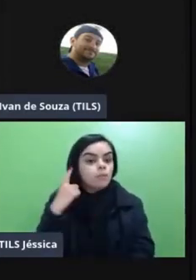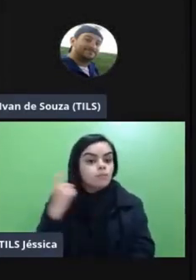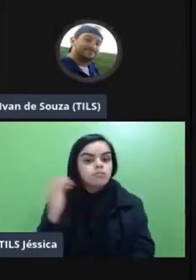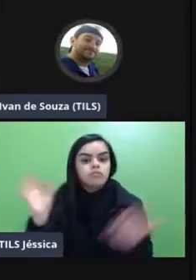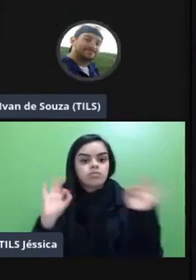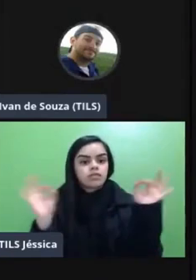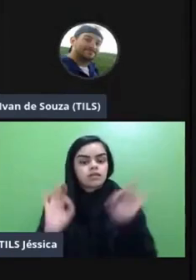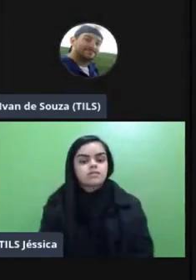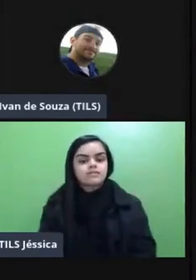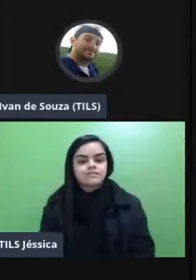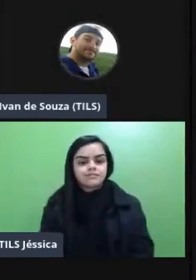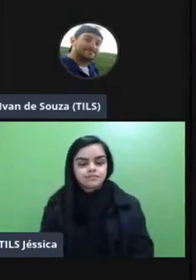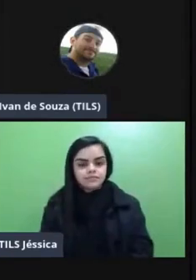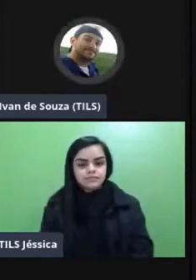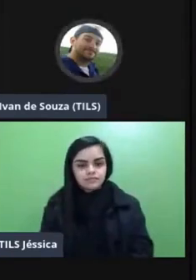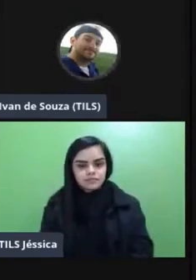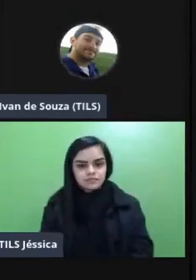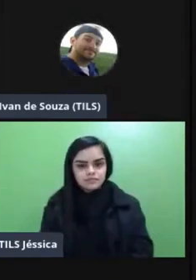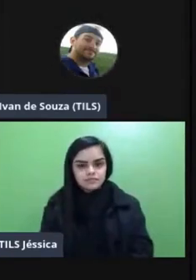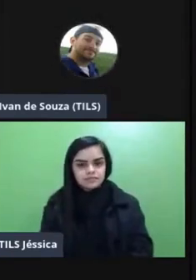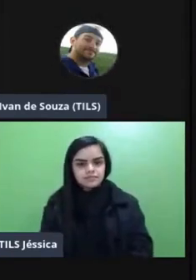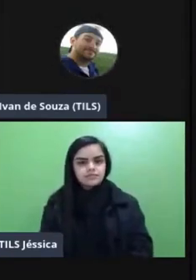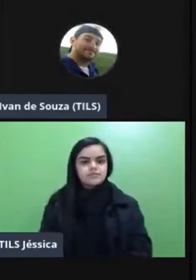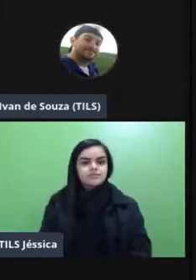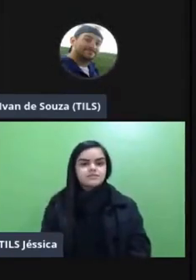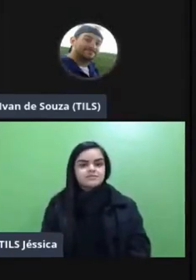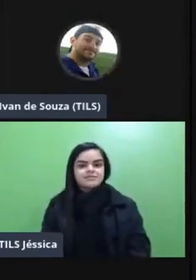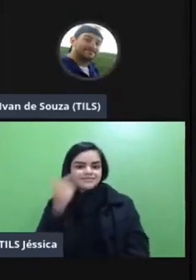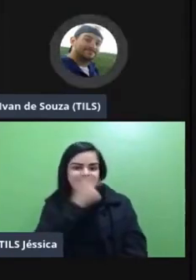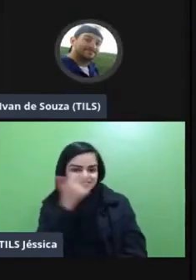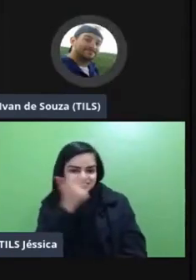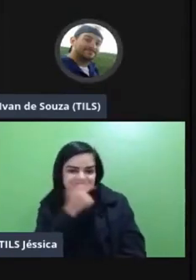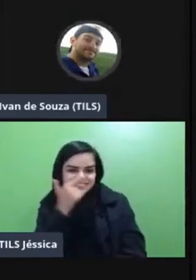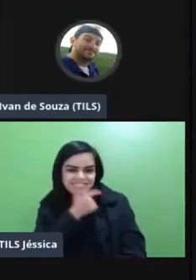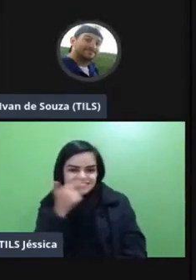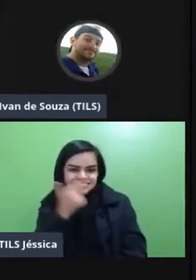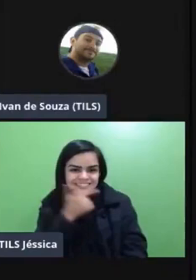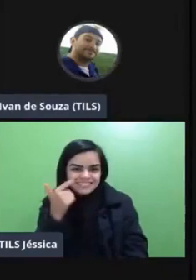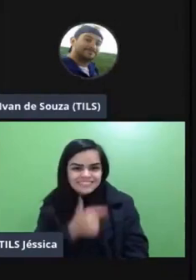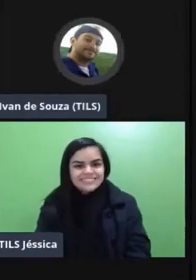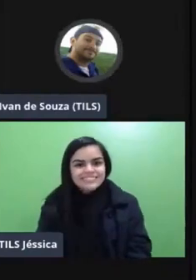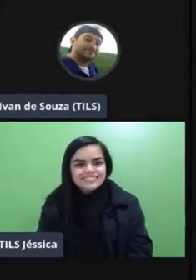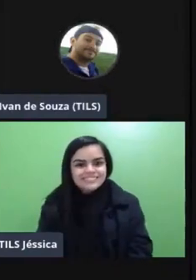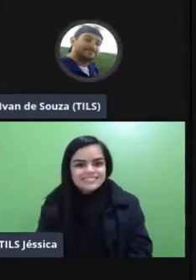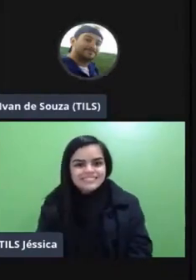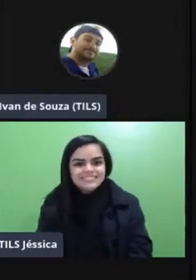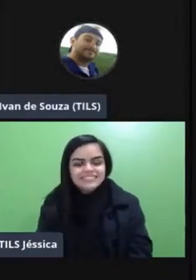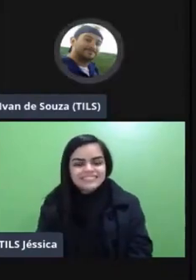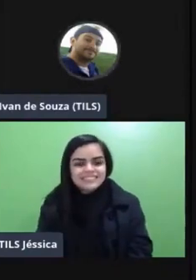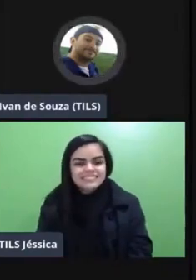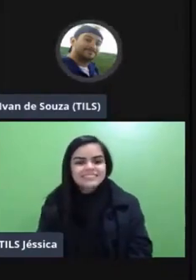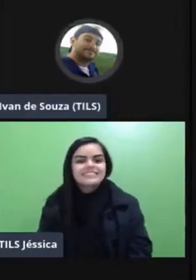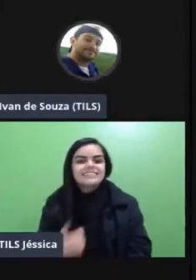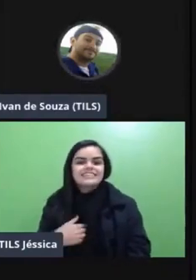agora eu quase fiz igual é que a sabe quarta-feira eu mediei uma live e eu fiz